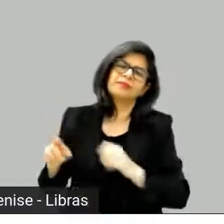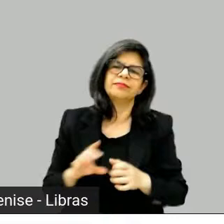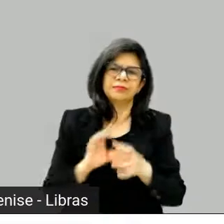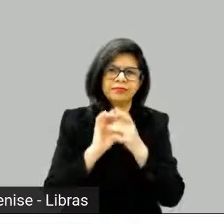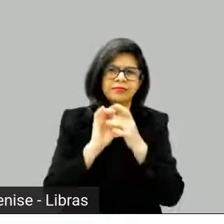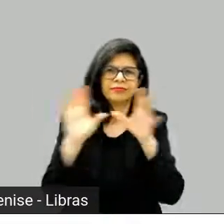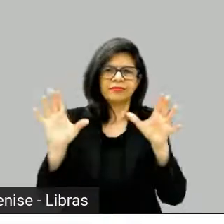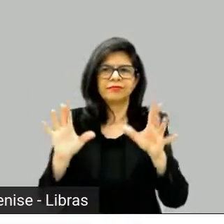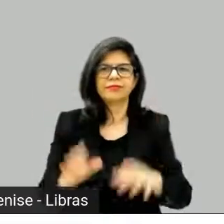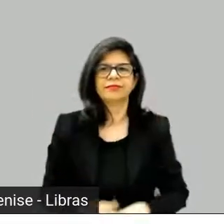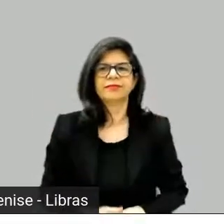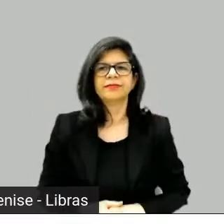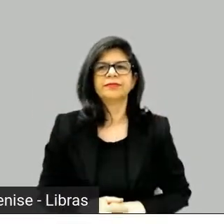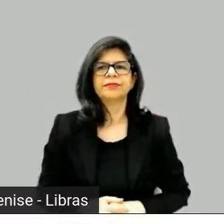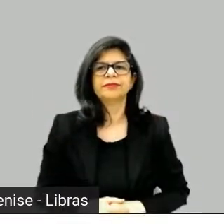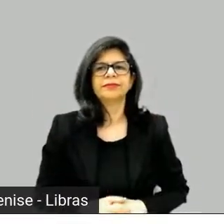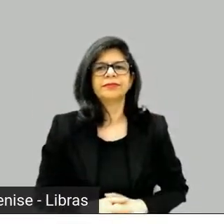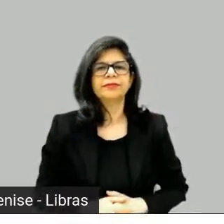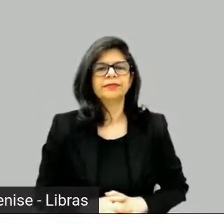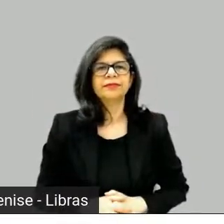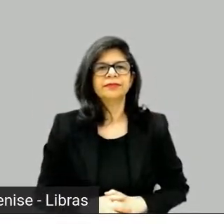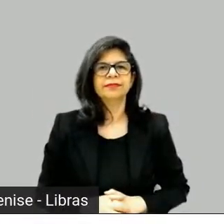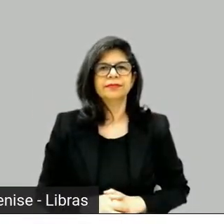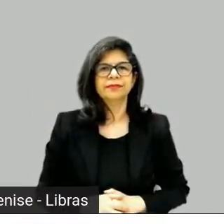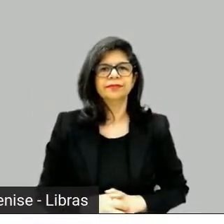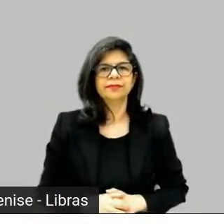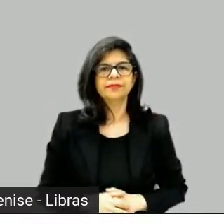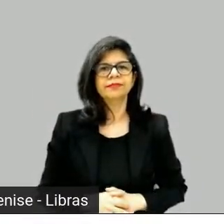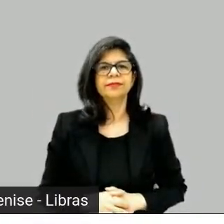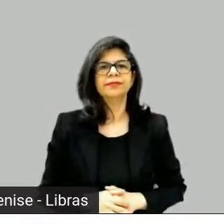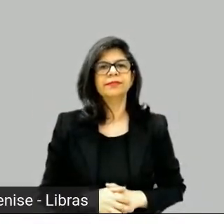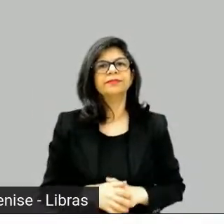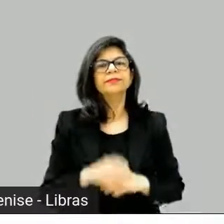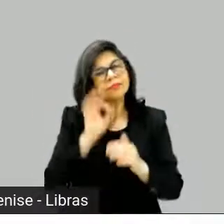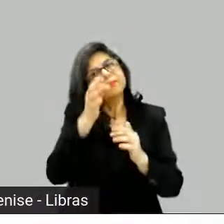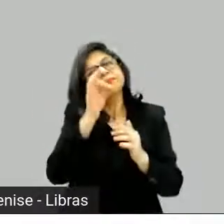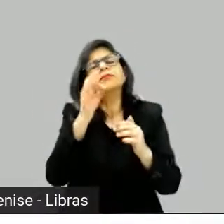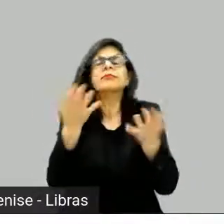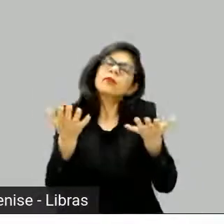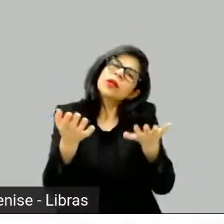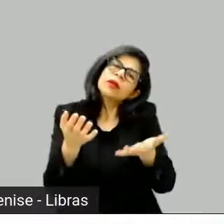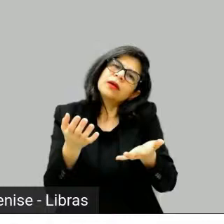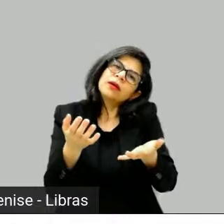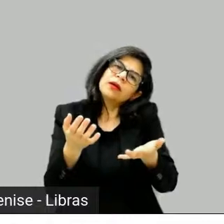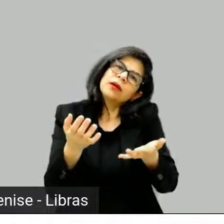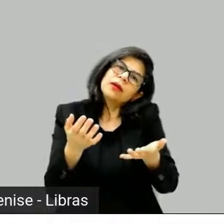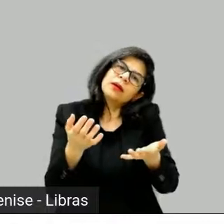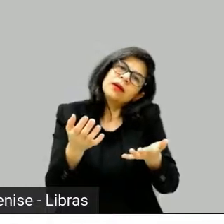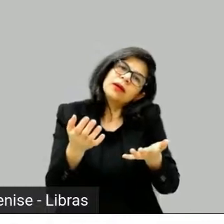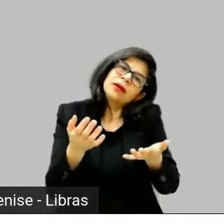Porque eu fazia estrutura clássica mesmo, porque eu não sabia, no fim, eles faziam,